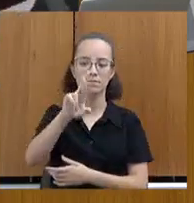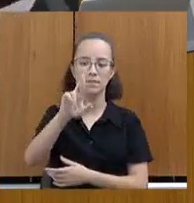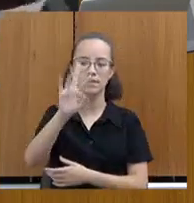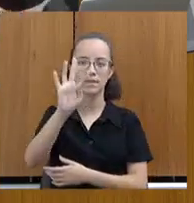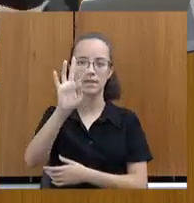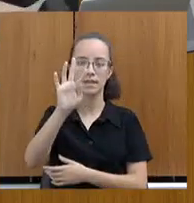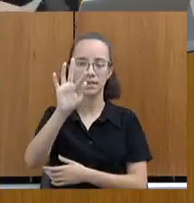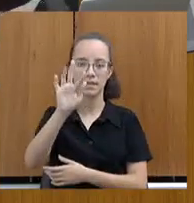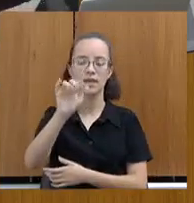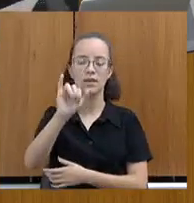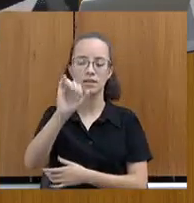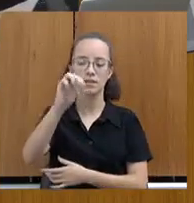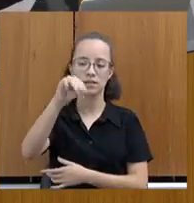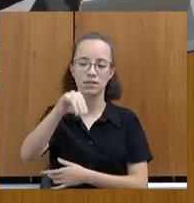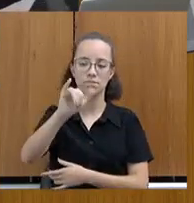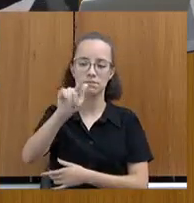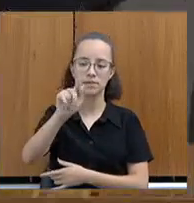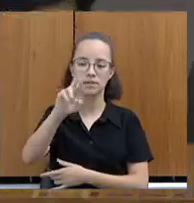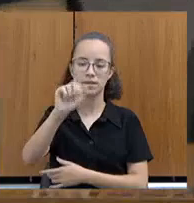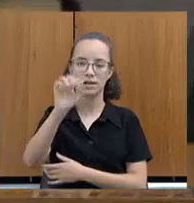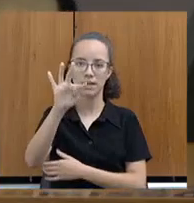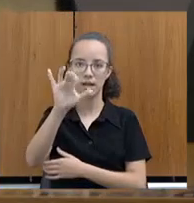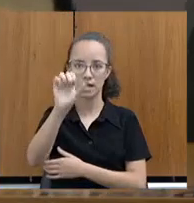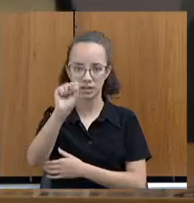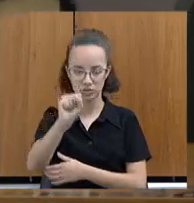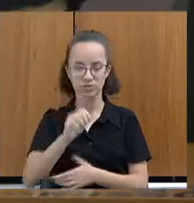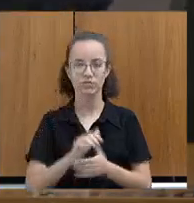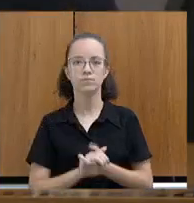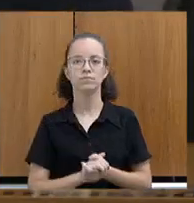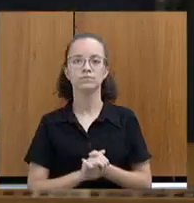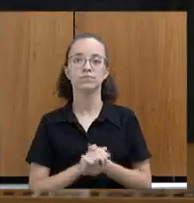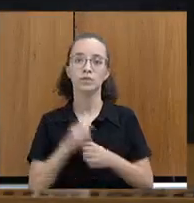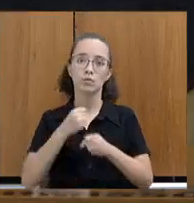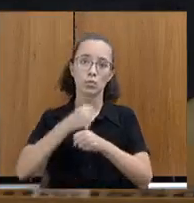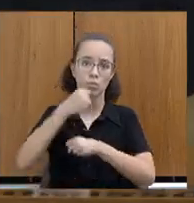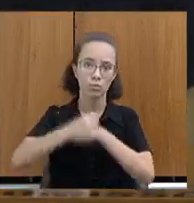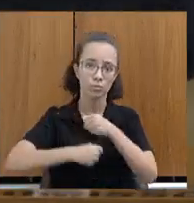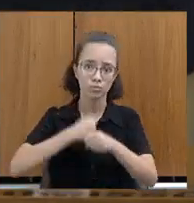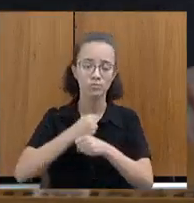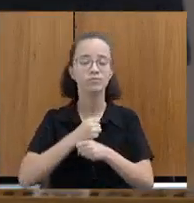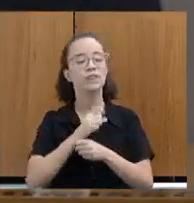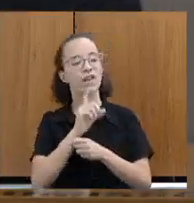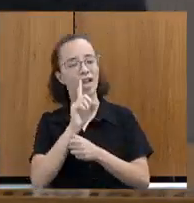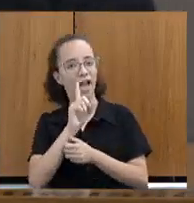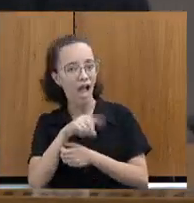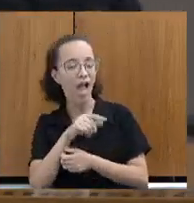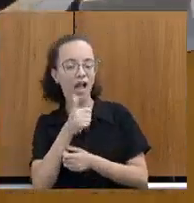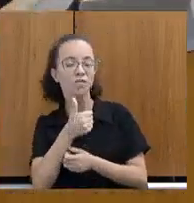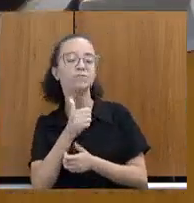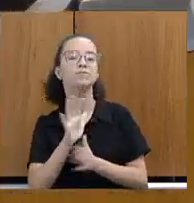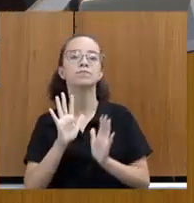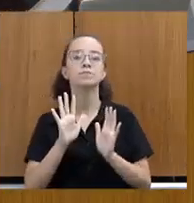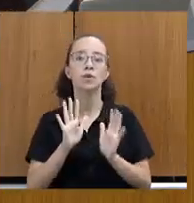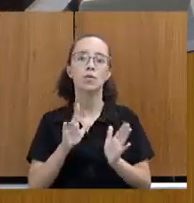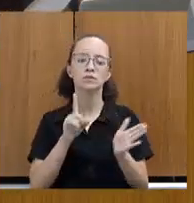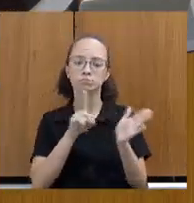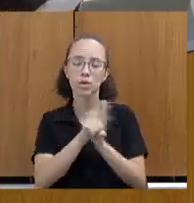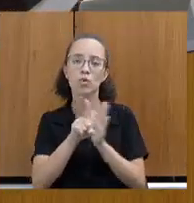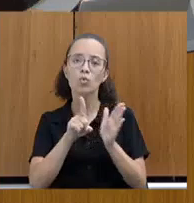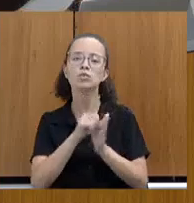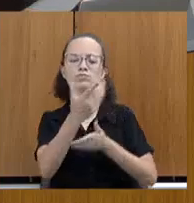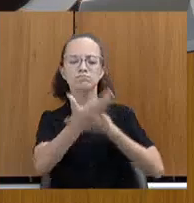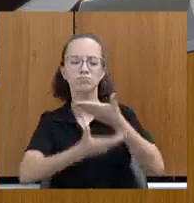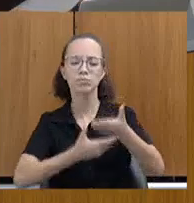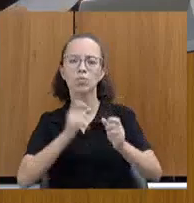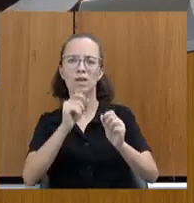Vamos acompanhar. No início de 2023. Não, é isso. Então, as perguntas passam pelo plano.